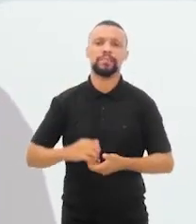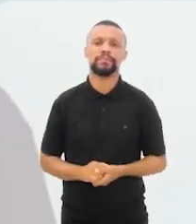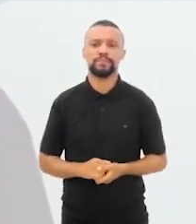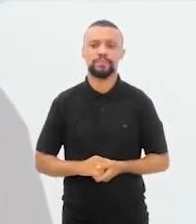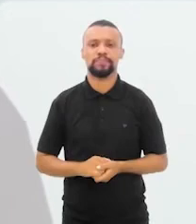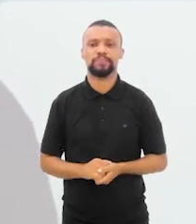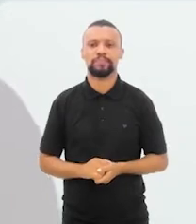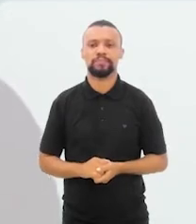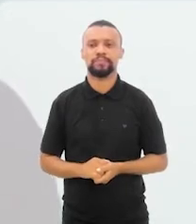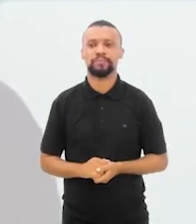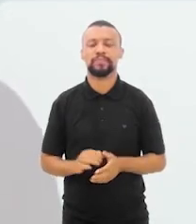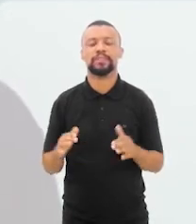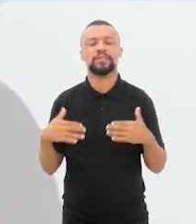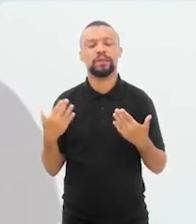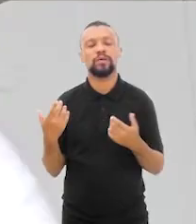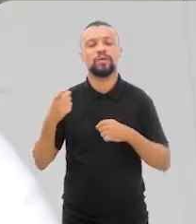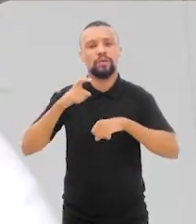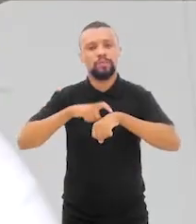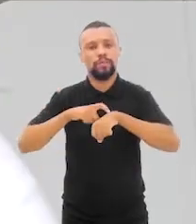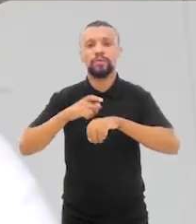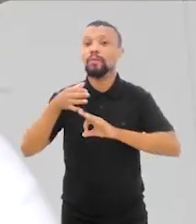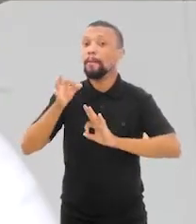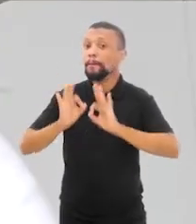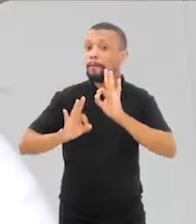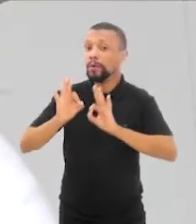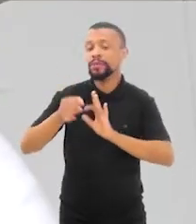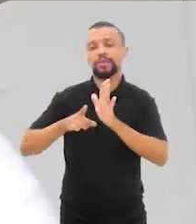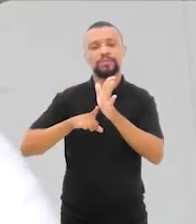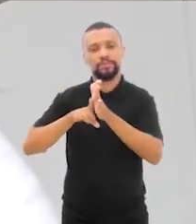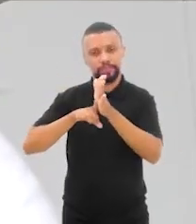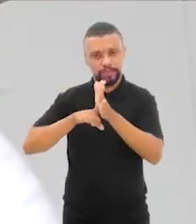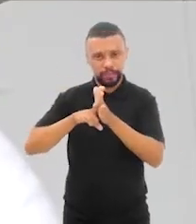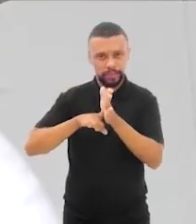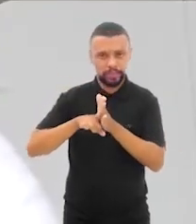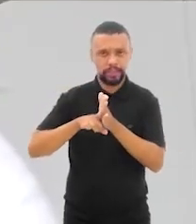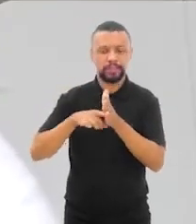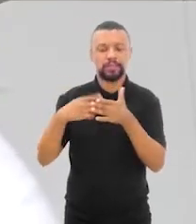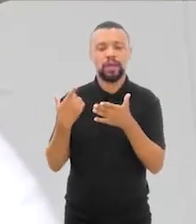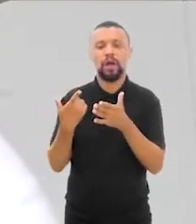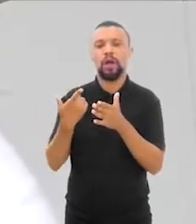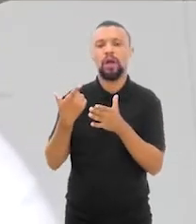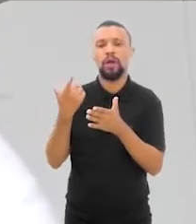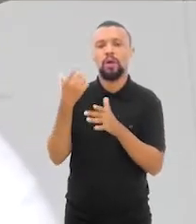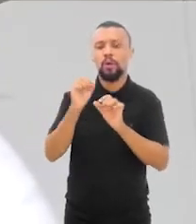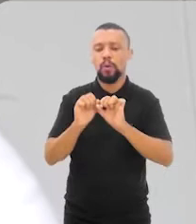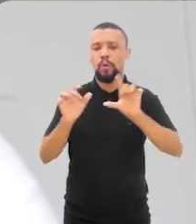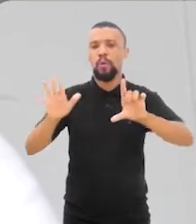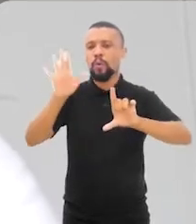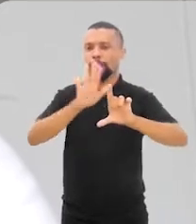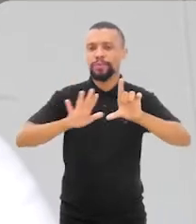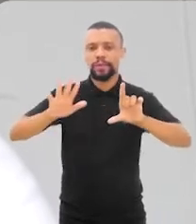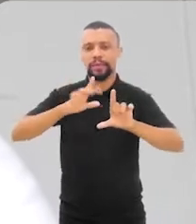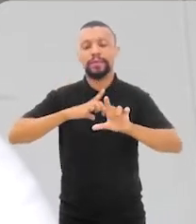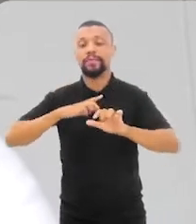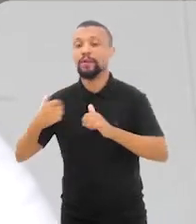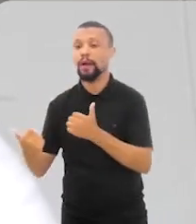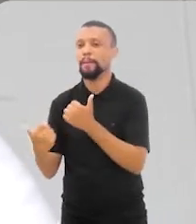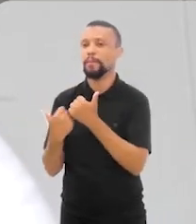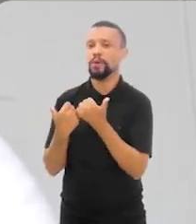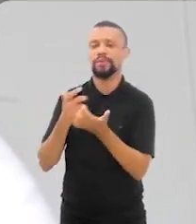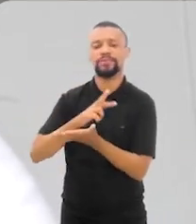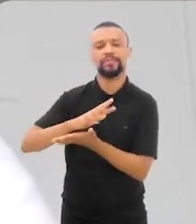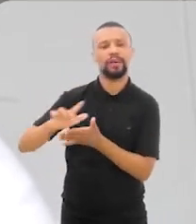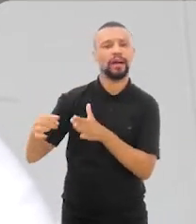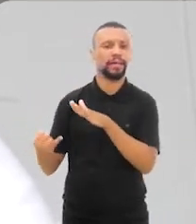trabalho. Bom, enquanto projeto de pesquisa, o observatório, ele recebeu